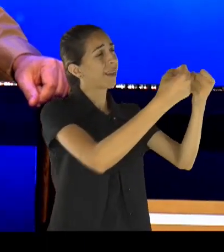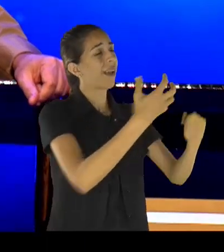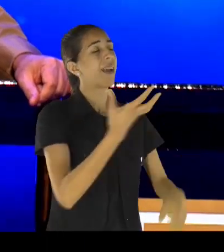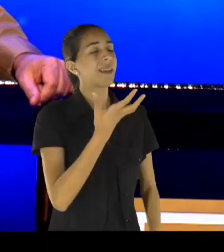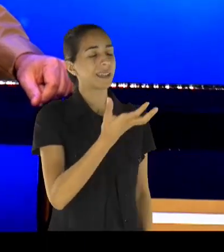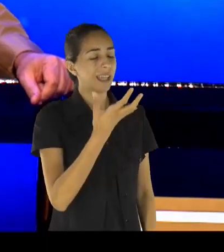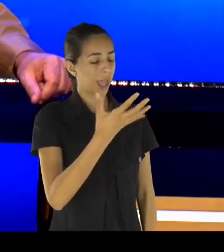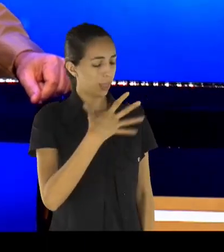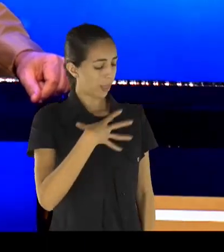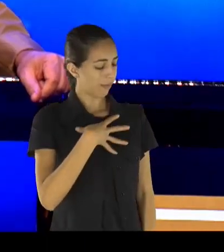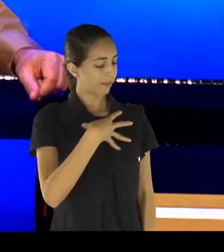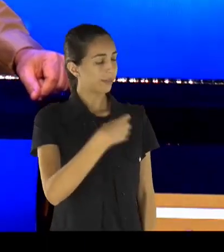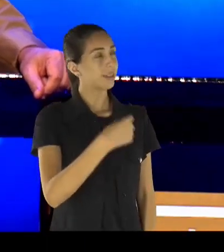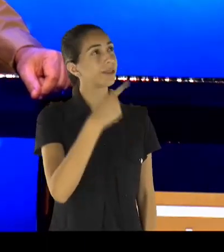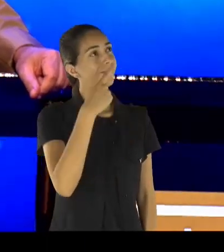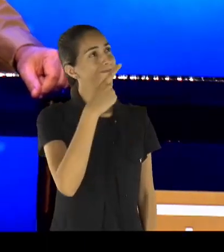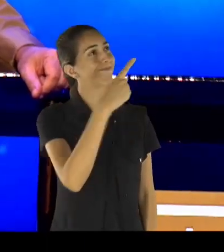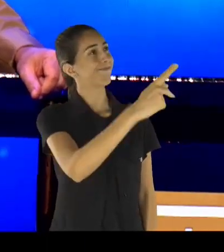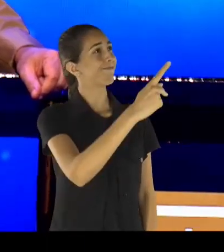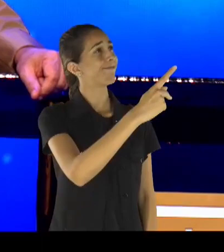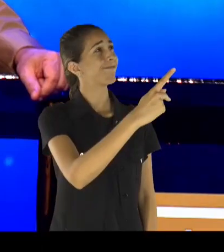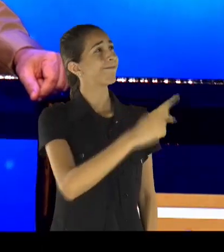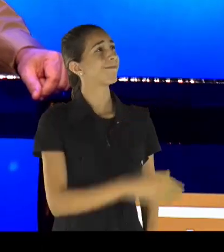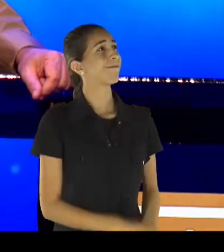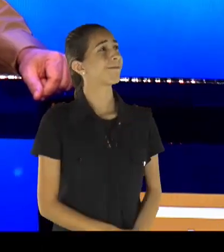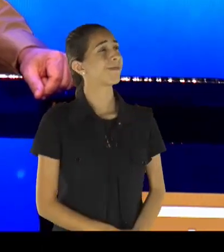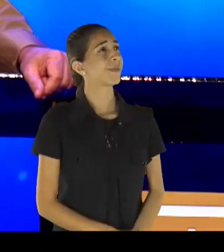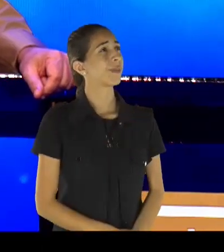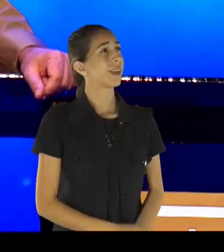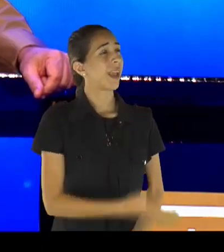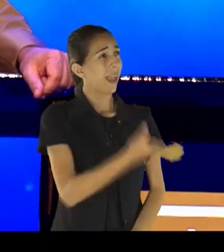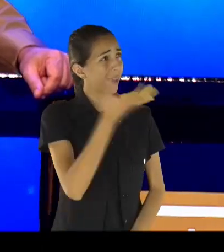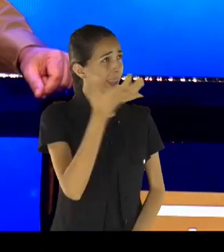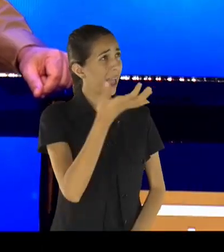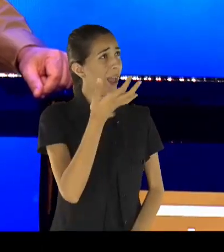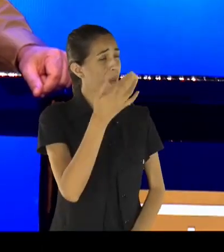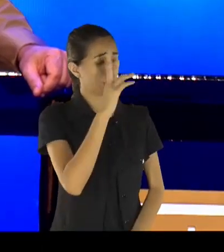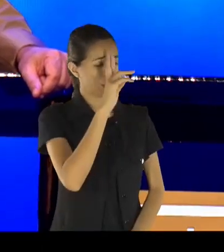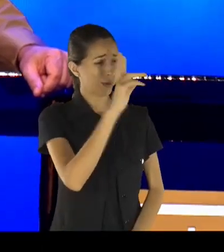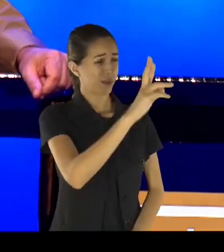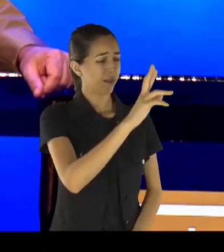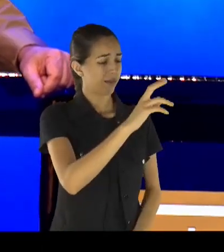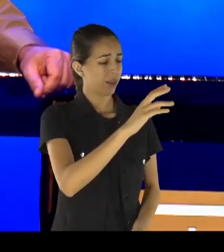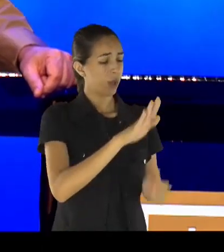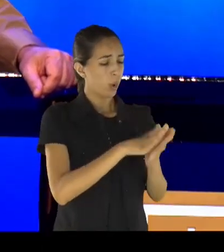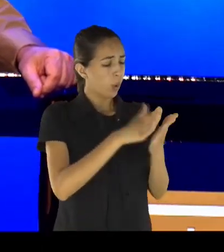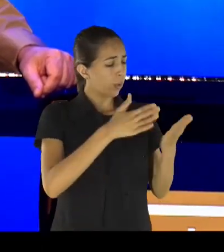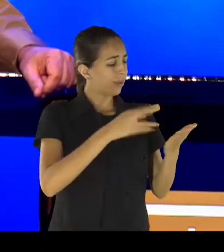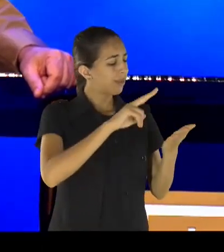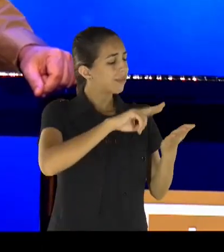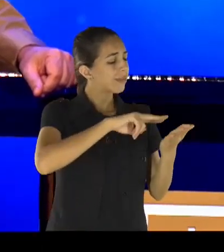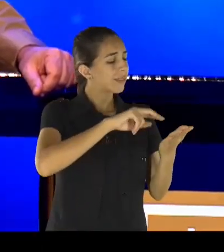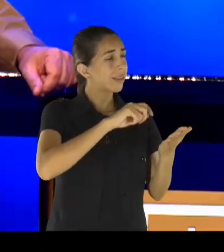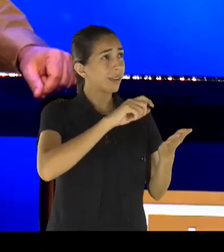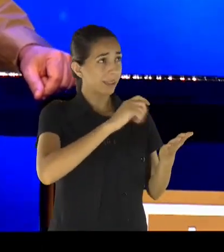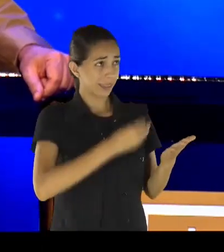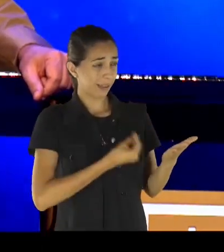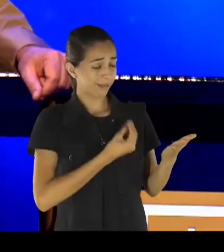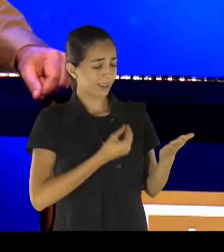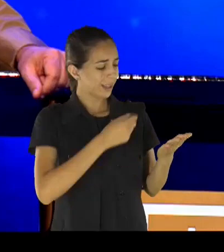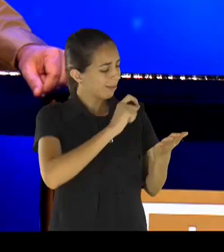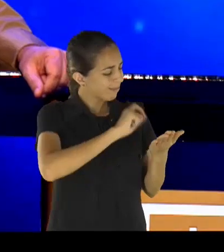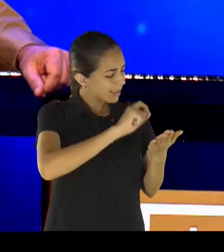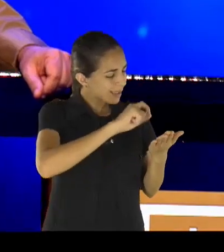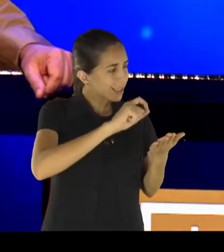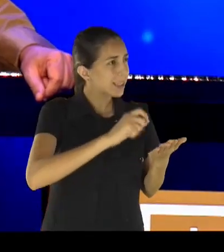filho, daqui para frente, eu quero que o Senhor, escreva o nome, no livro da vida, em nome de Jesus, se